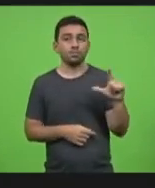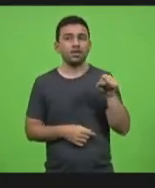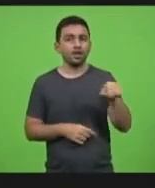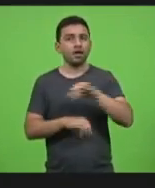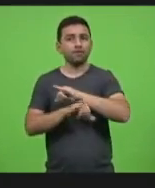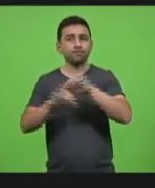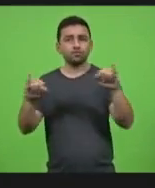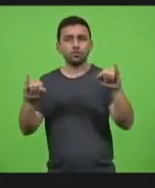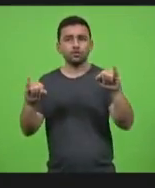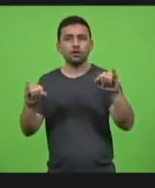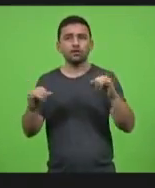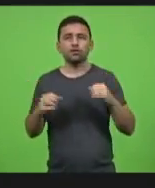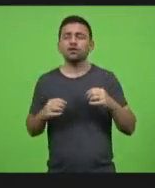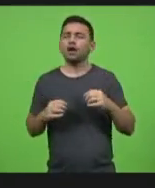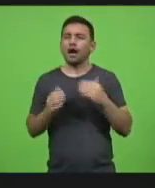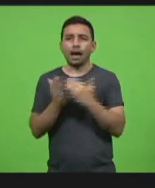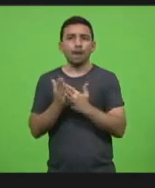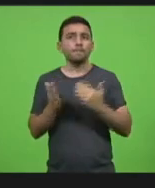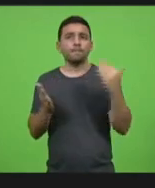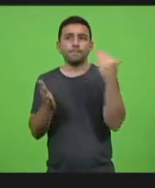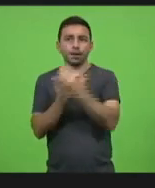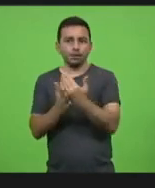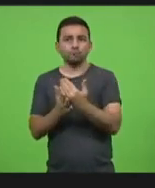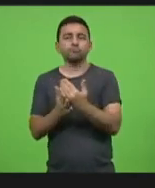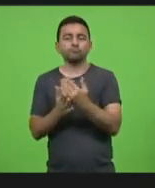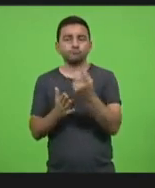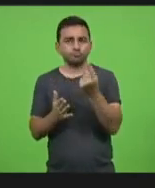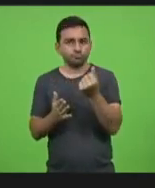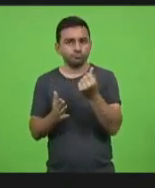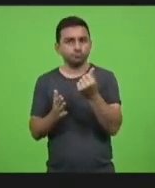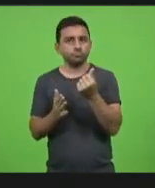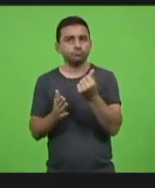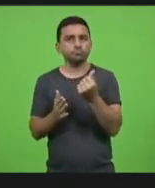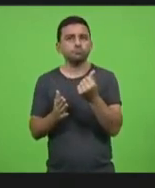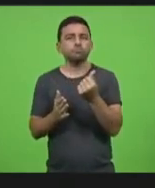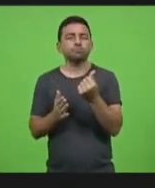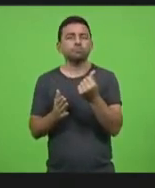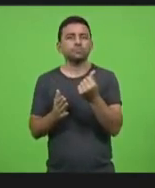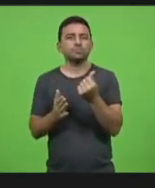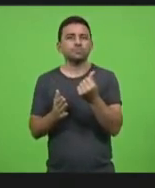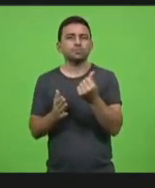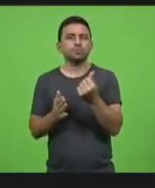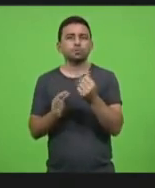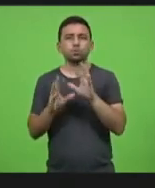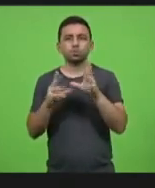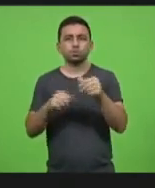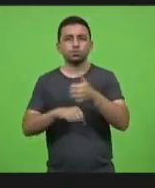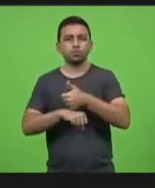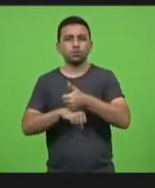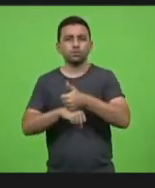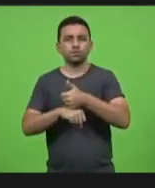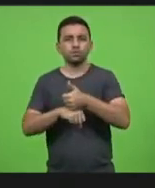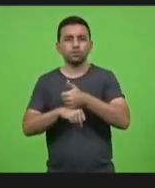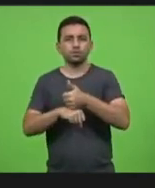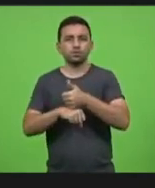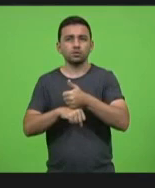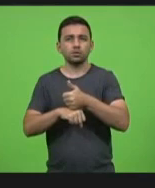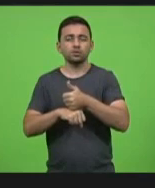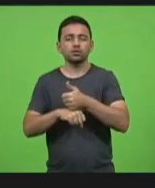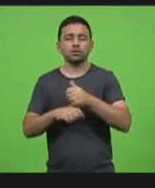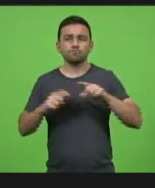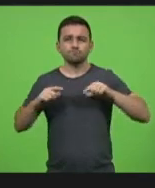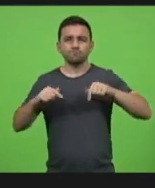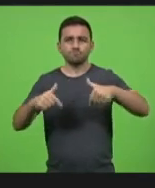dar um plus financeiro foi essa manchete plus financeiro aos profissionais da frente